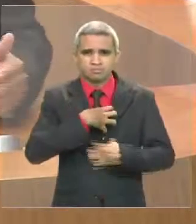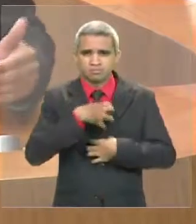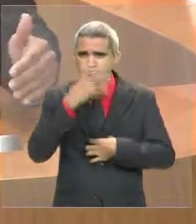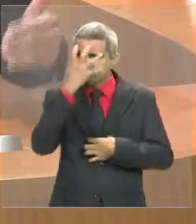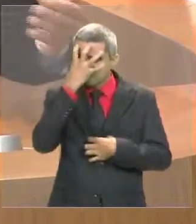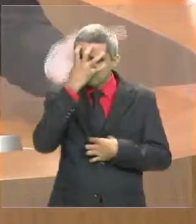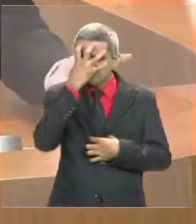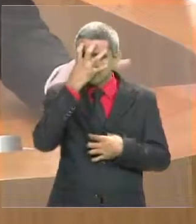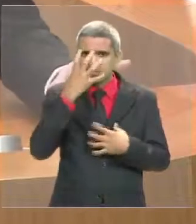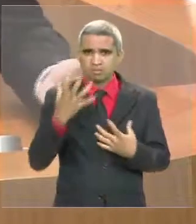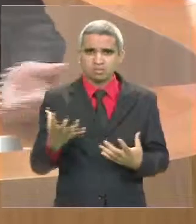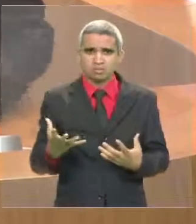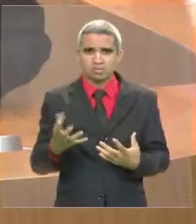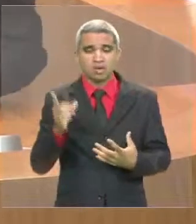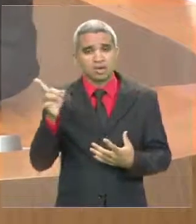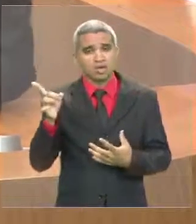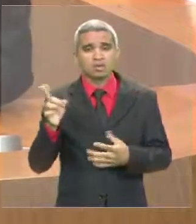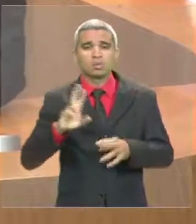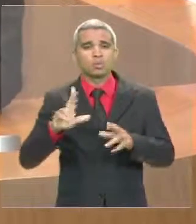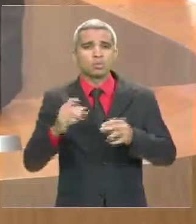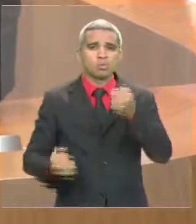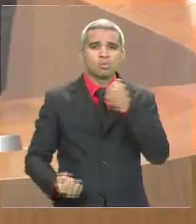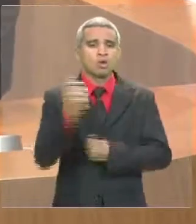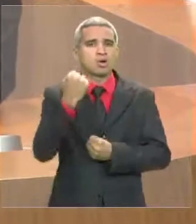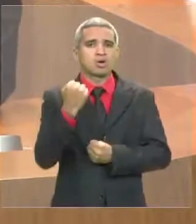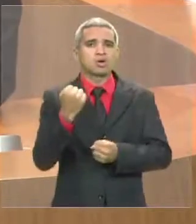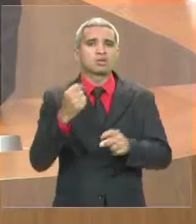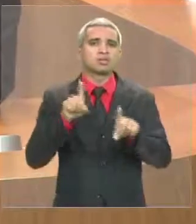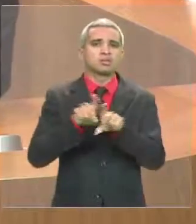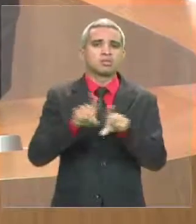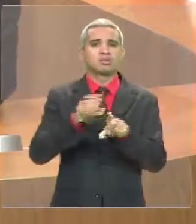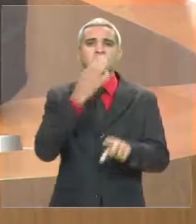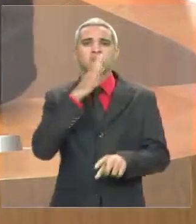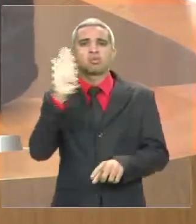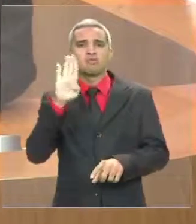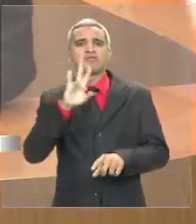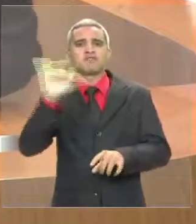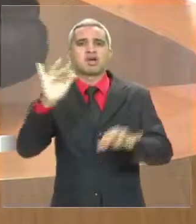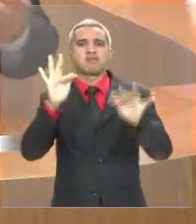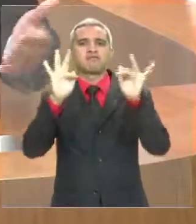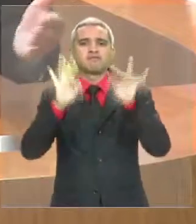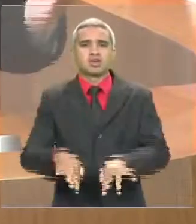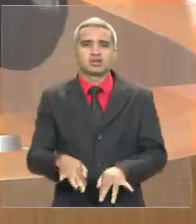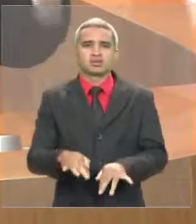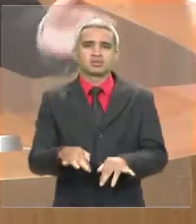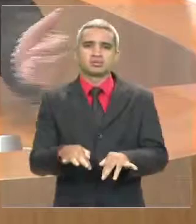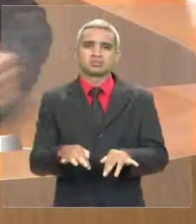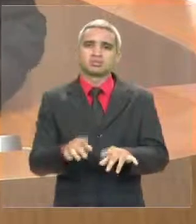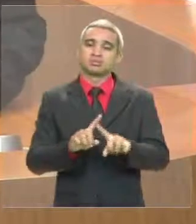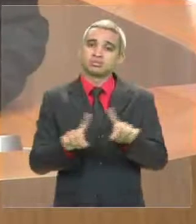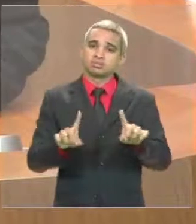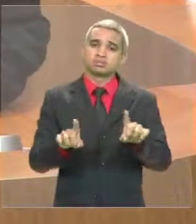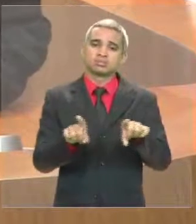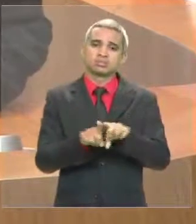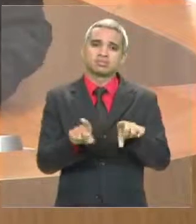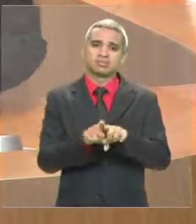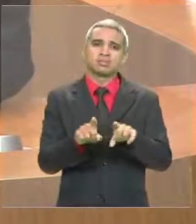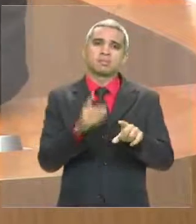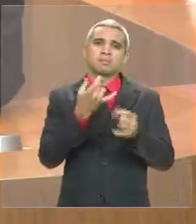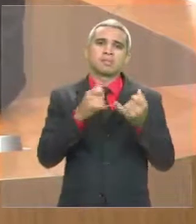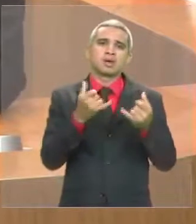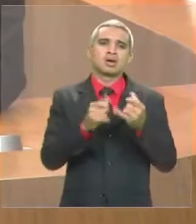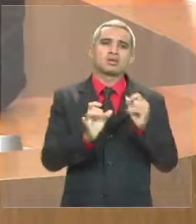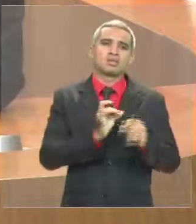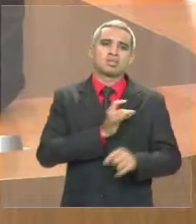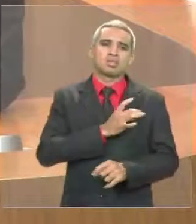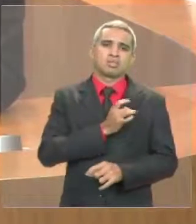prometendo salvar a população, ou afirmar que os ataques vão cessar. Mas ele também não precisa ser um covarde, ou,